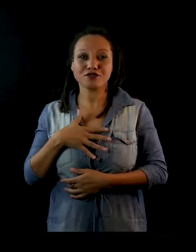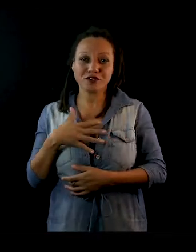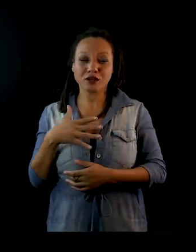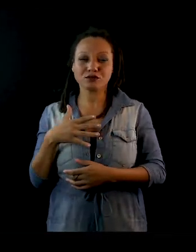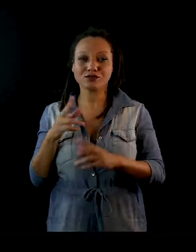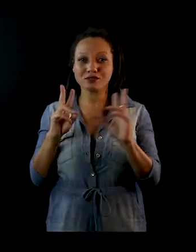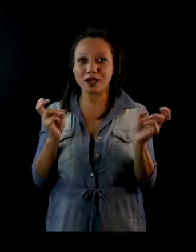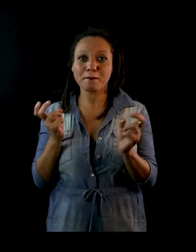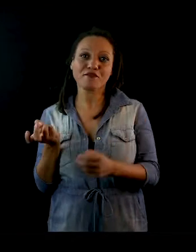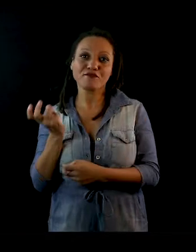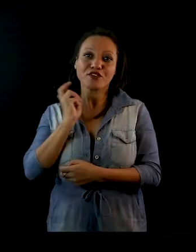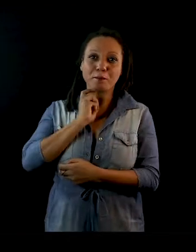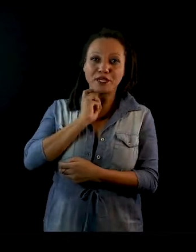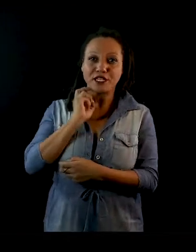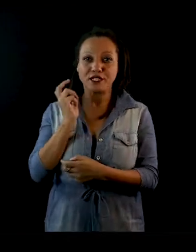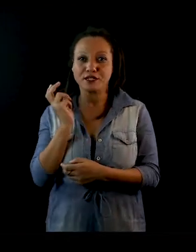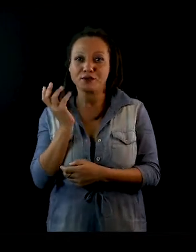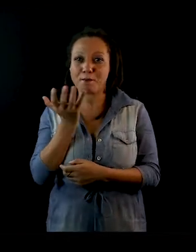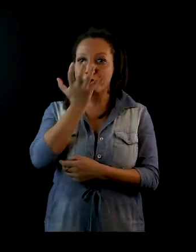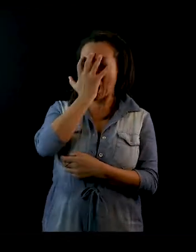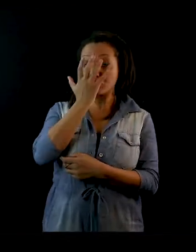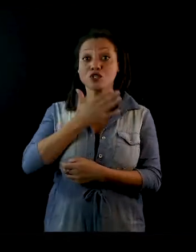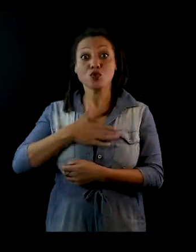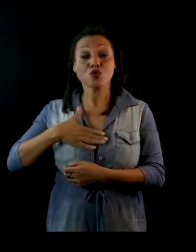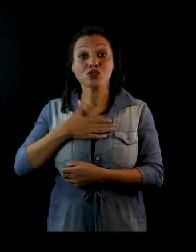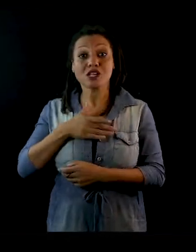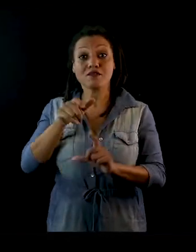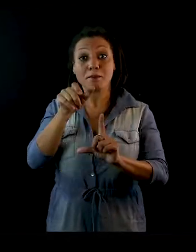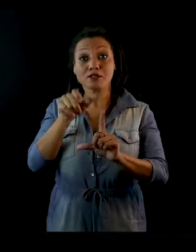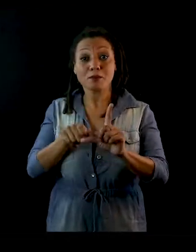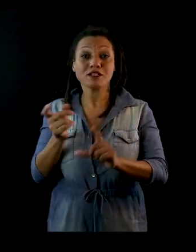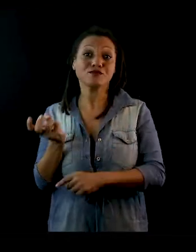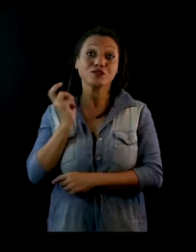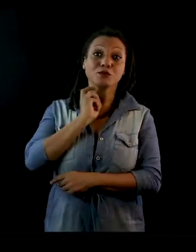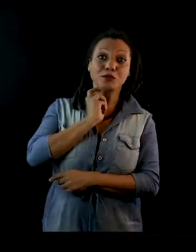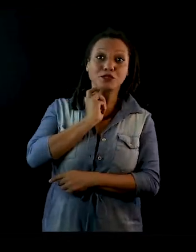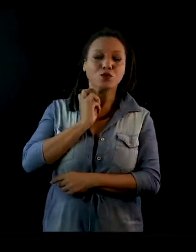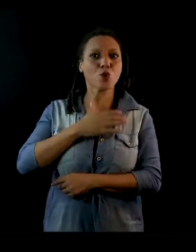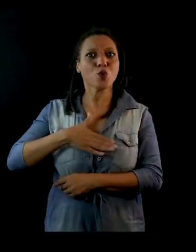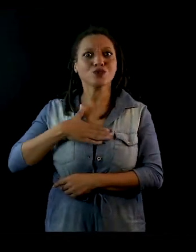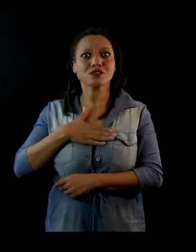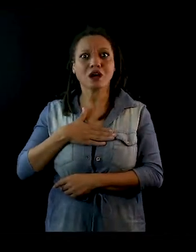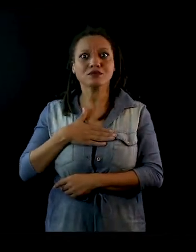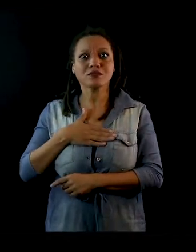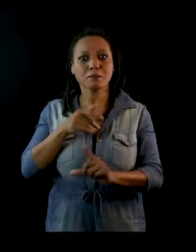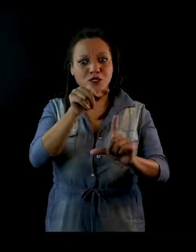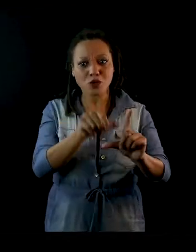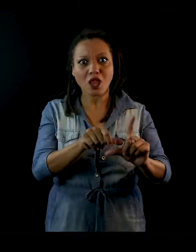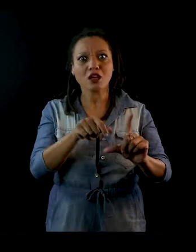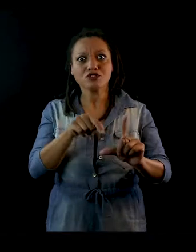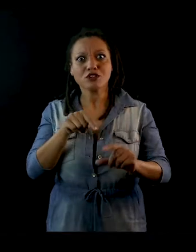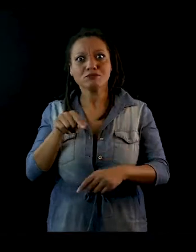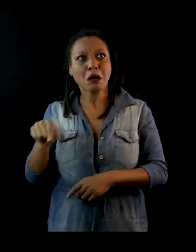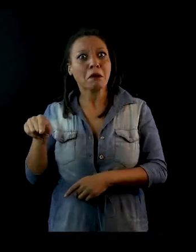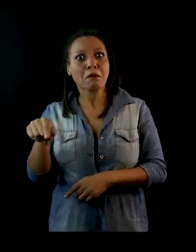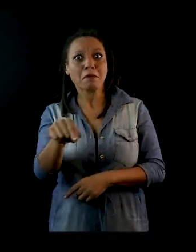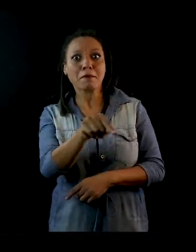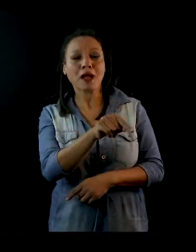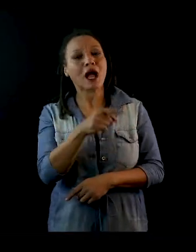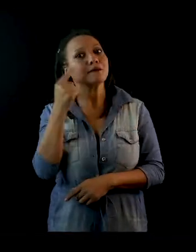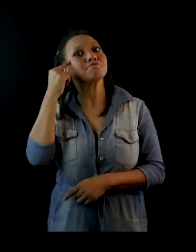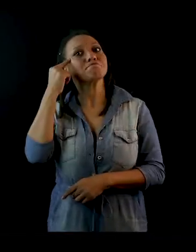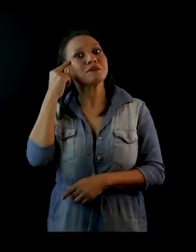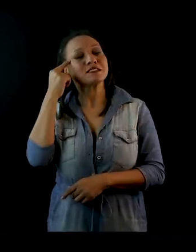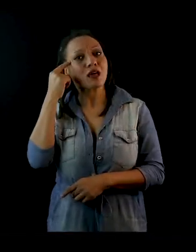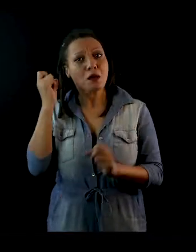E eu gostava muito da ideia do vampiro, do personagem vampiro inserido em outros ambientes, né. E eu pensei, por não